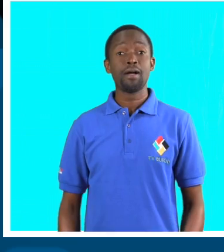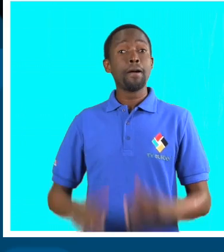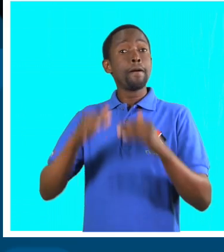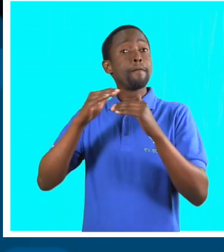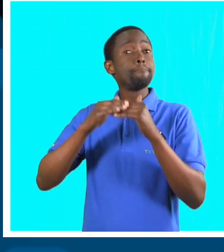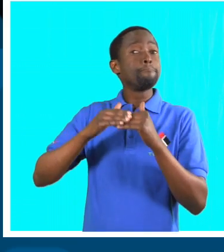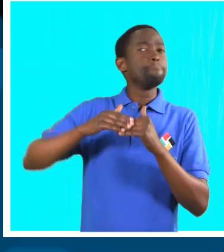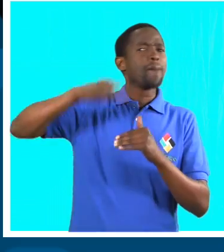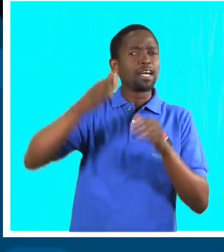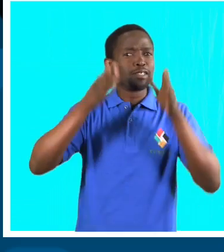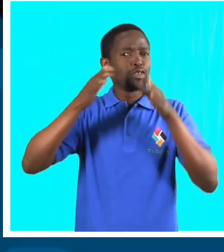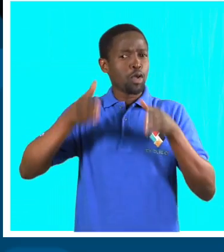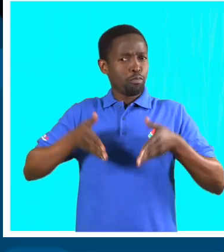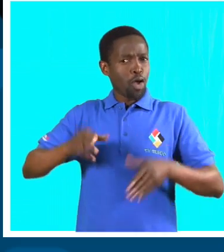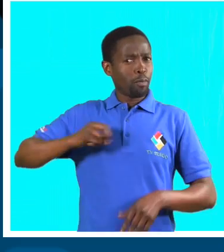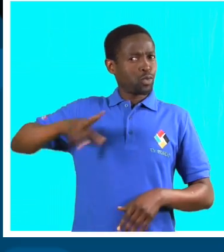aqui.